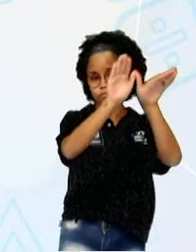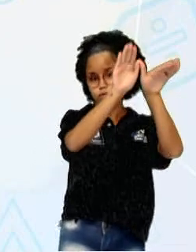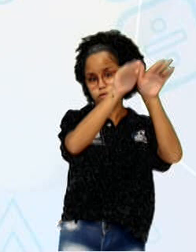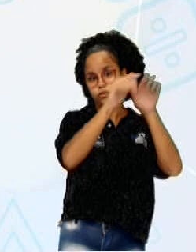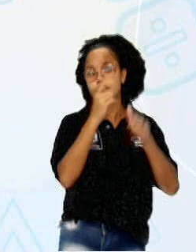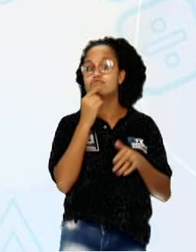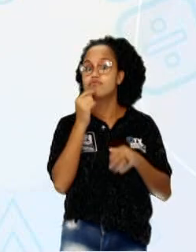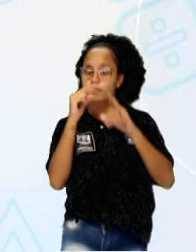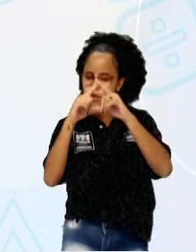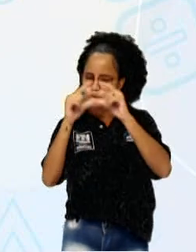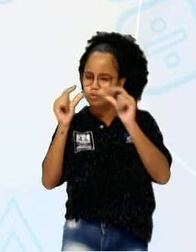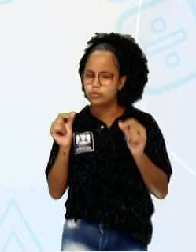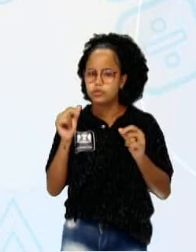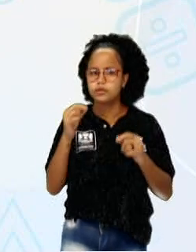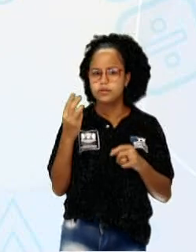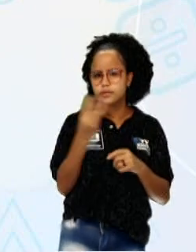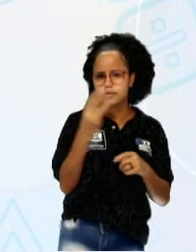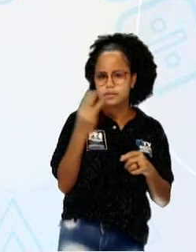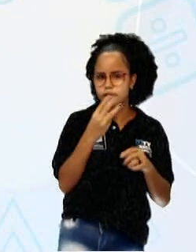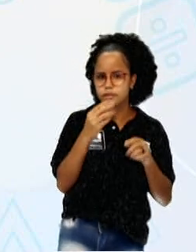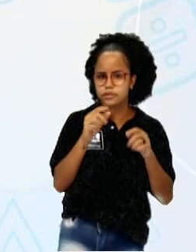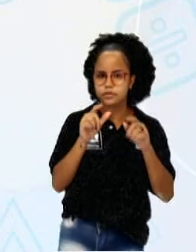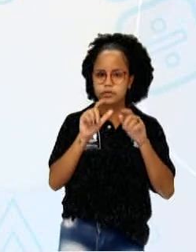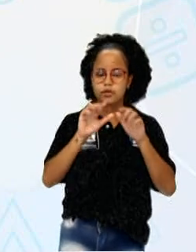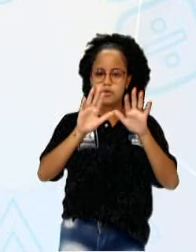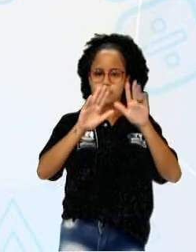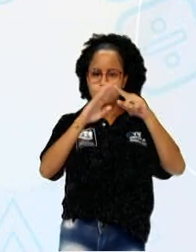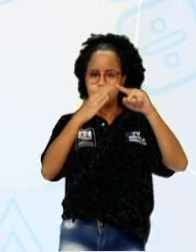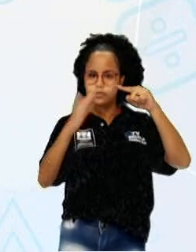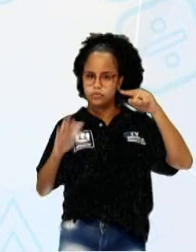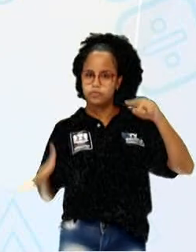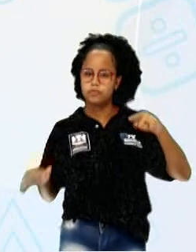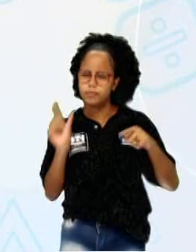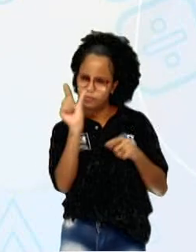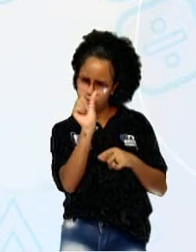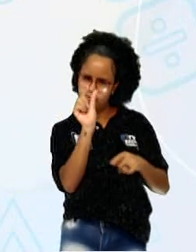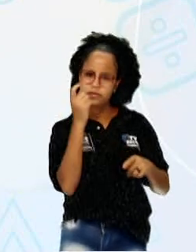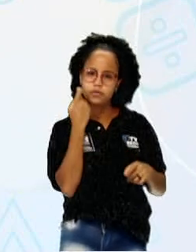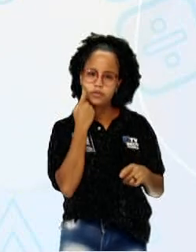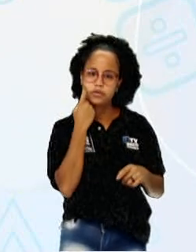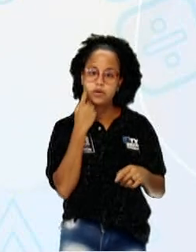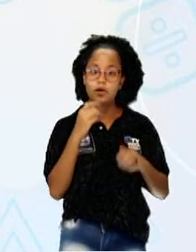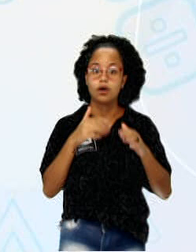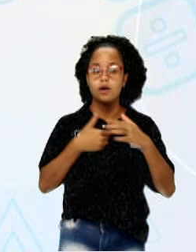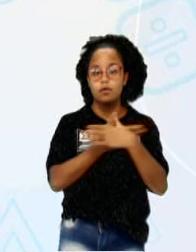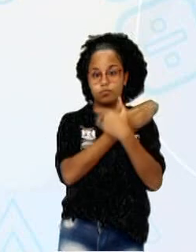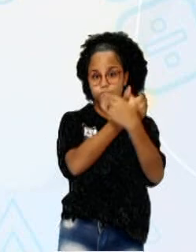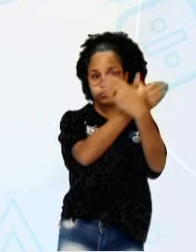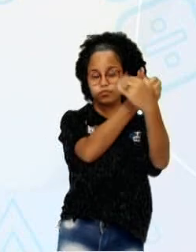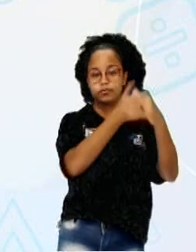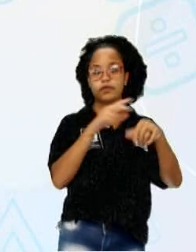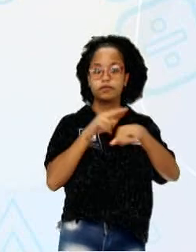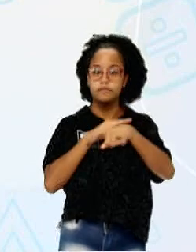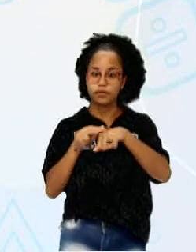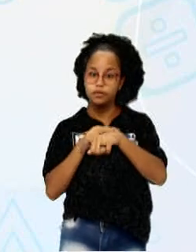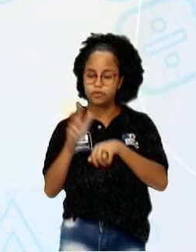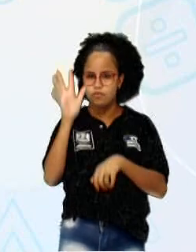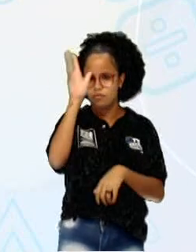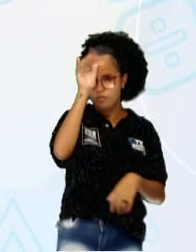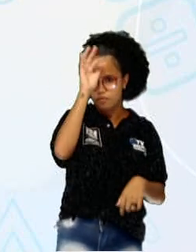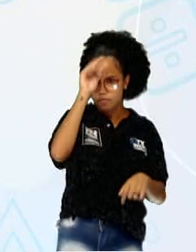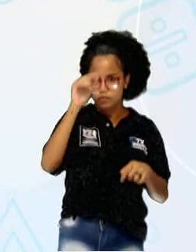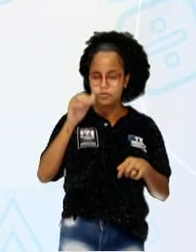comprida. Três peixinhos feitos com folhinhas bem pequenas. A borboleta com duas folhas aqui, ó, verde. Tem um peru com a folha